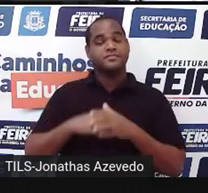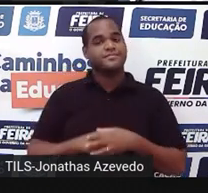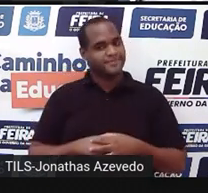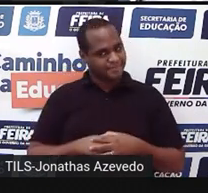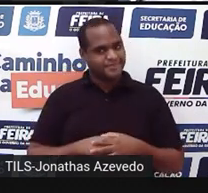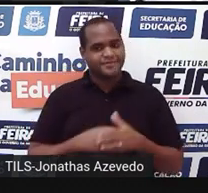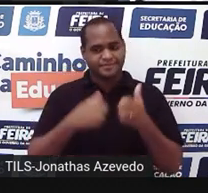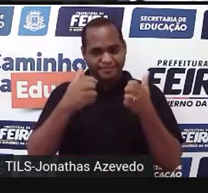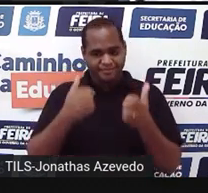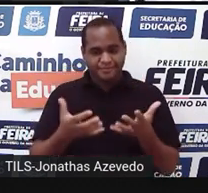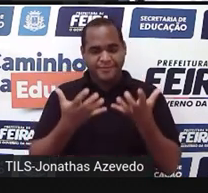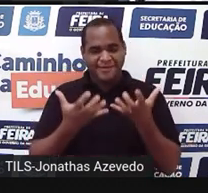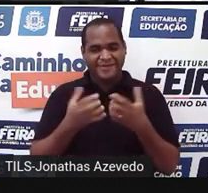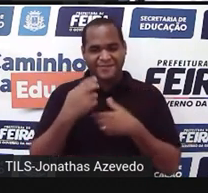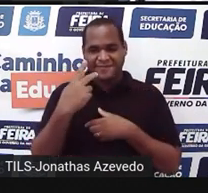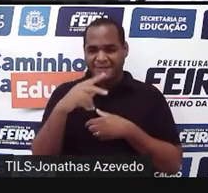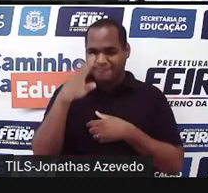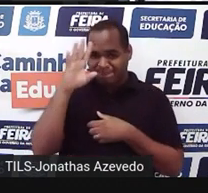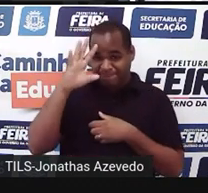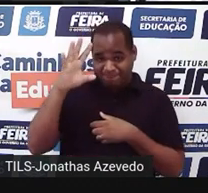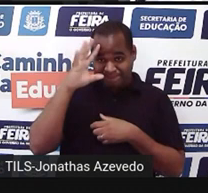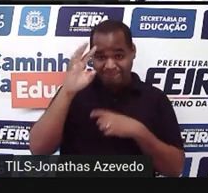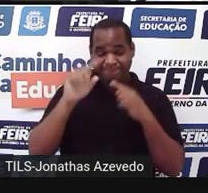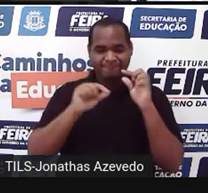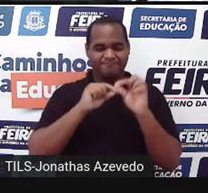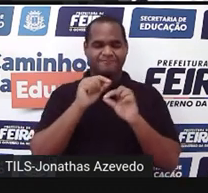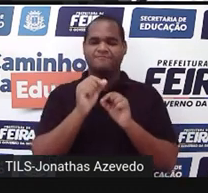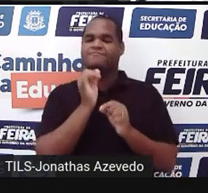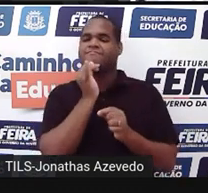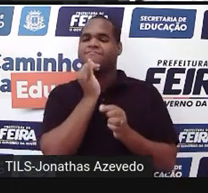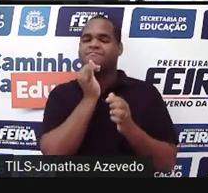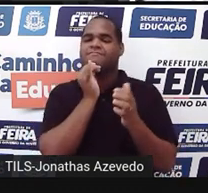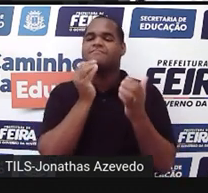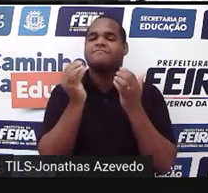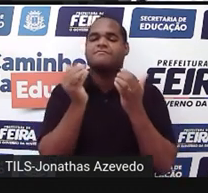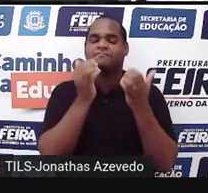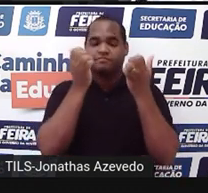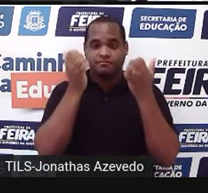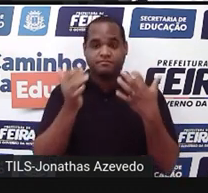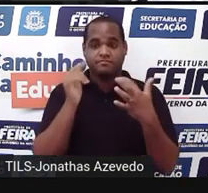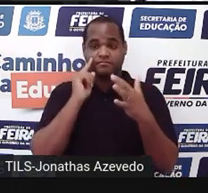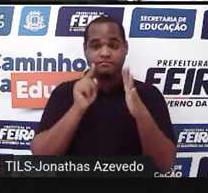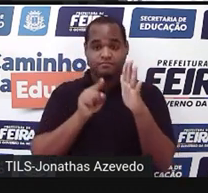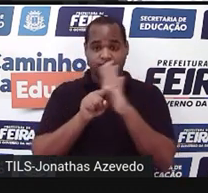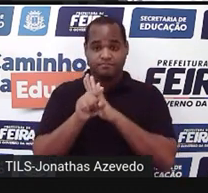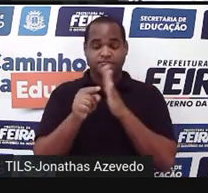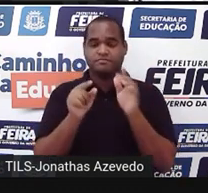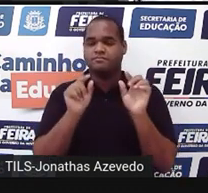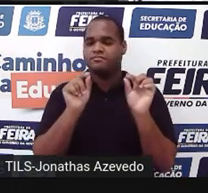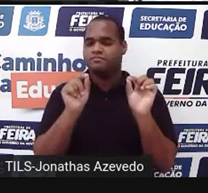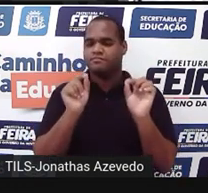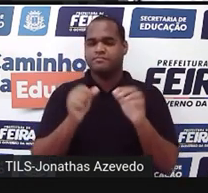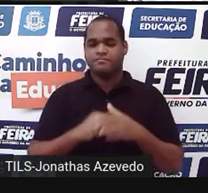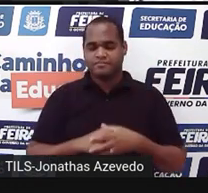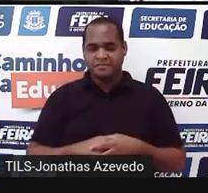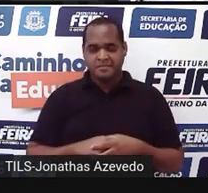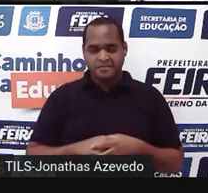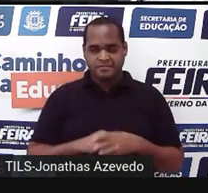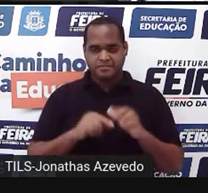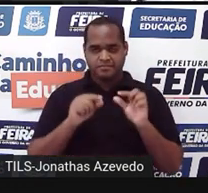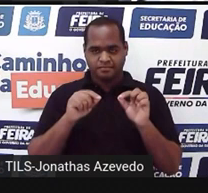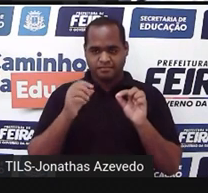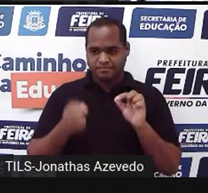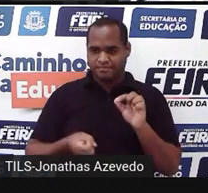E aí, eu quero que você pense nisso daqui, ó. Se, por exemplo, eu te pergunto, quanto